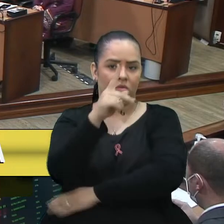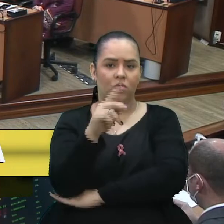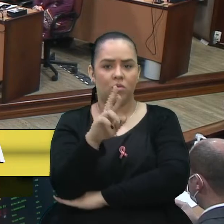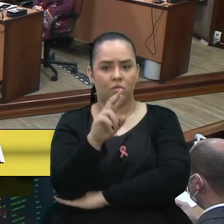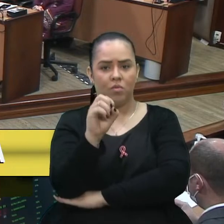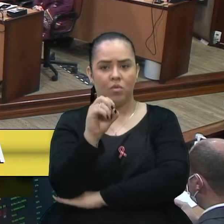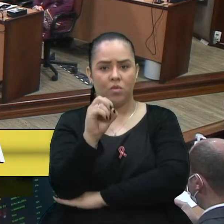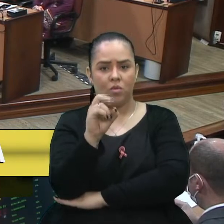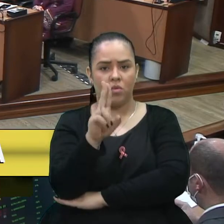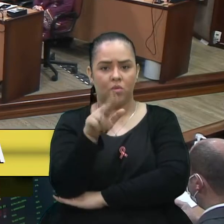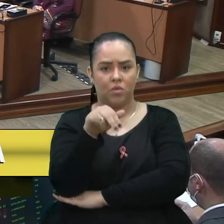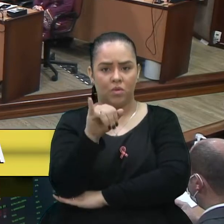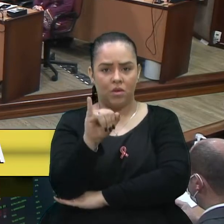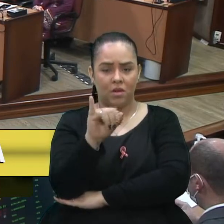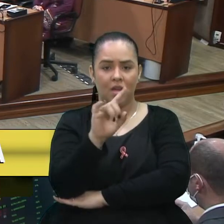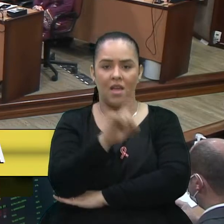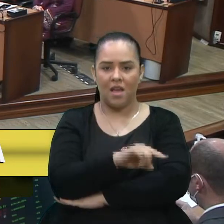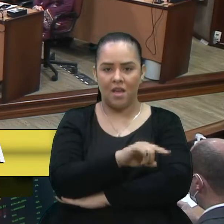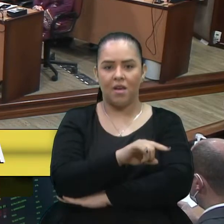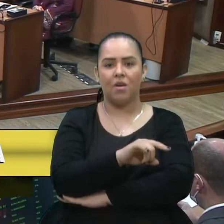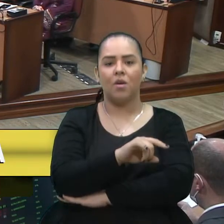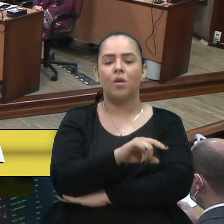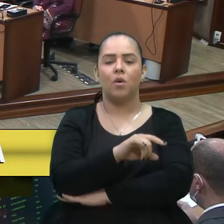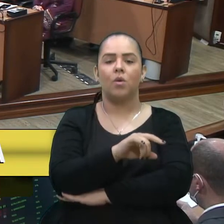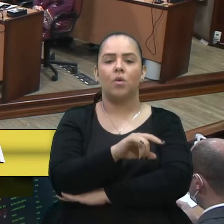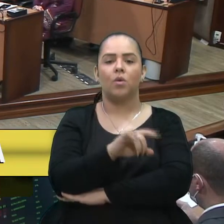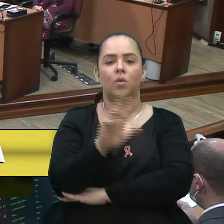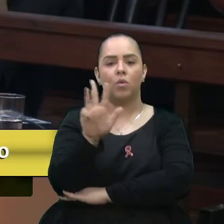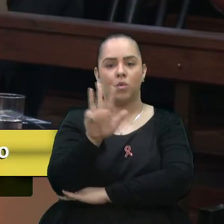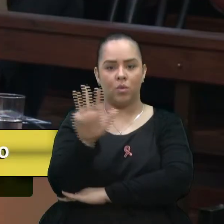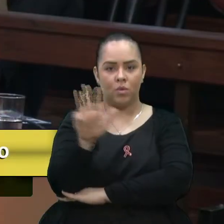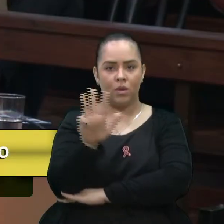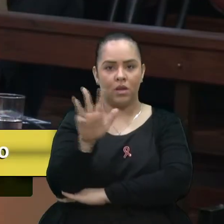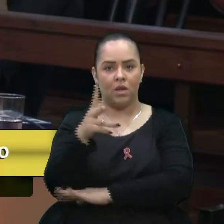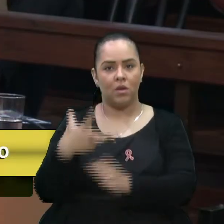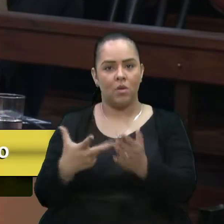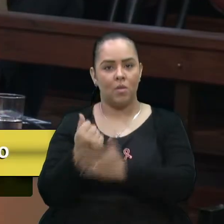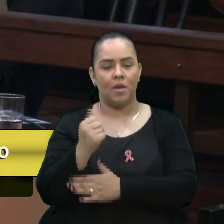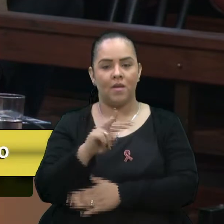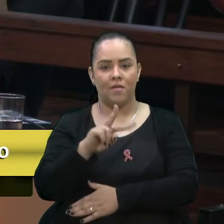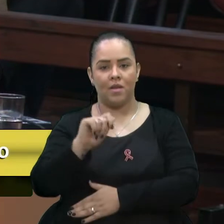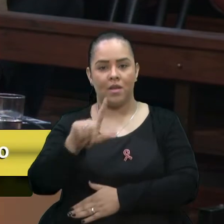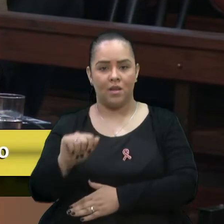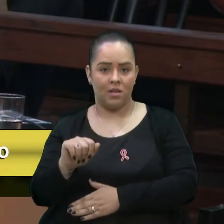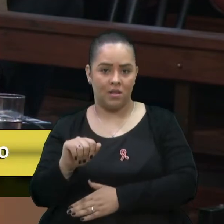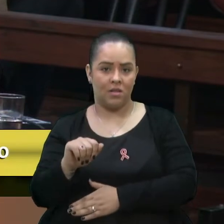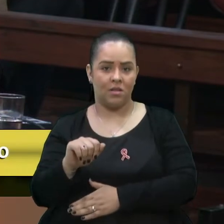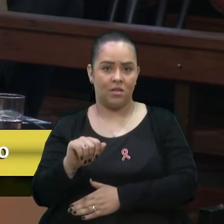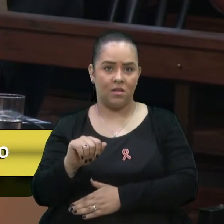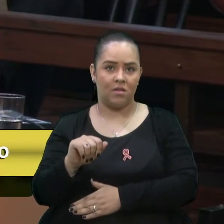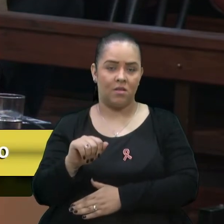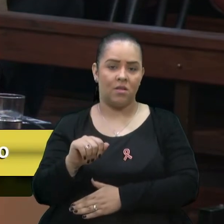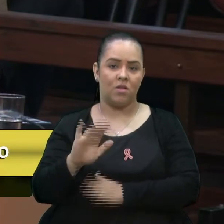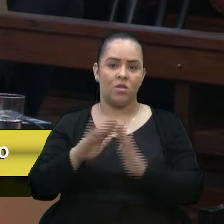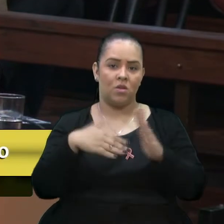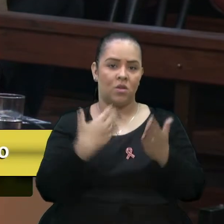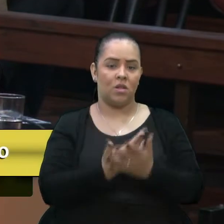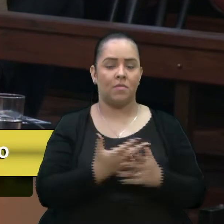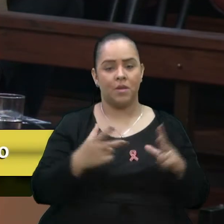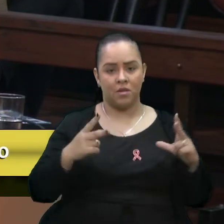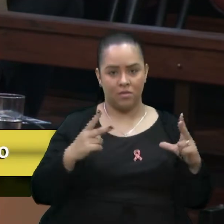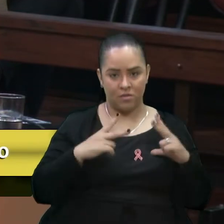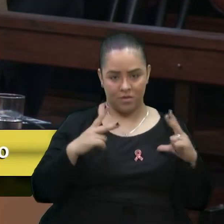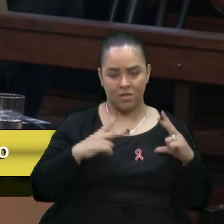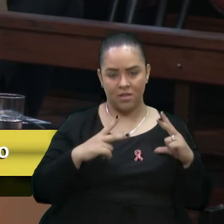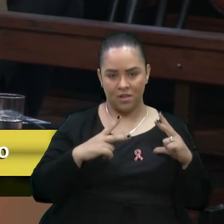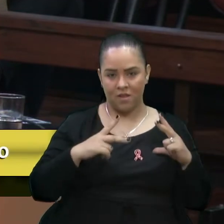Lula da Silva, que é uma PPP, compra vaga em faculdade privada, é uma PPP, é uma parceria público-privada. Outra coisa que eu